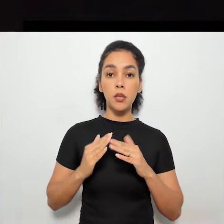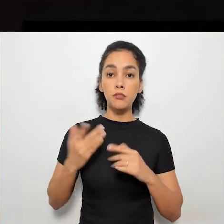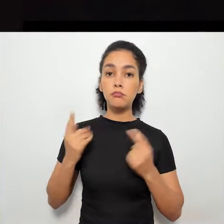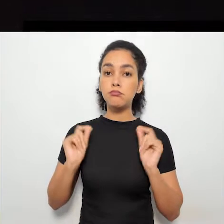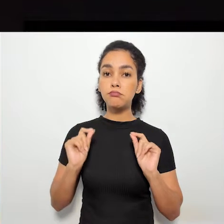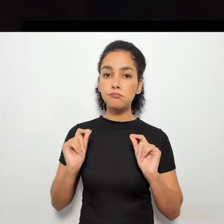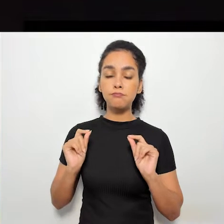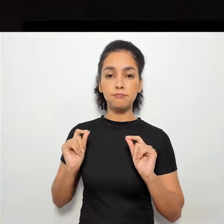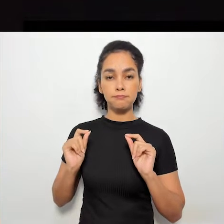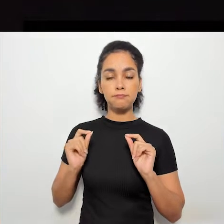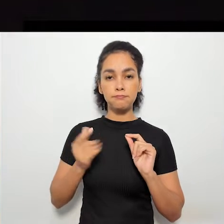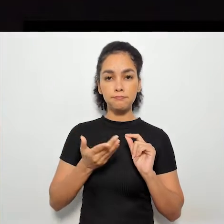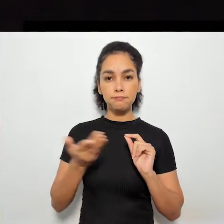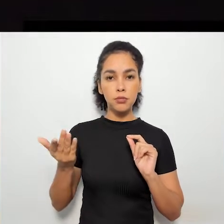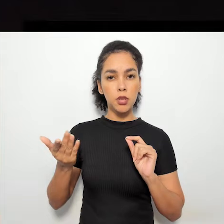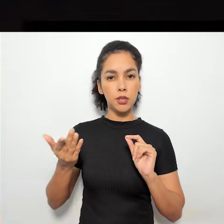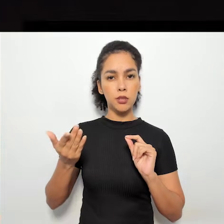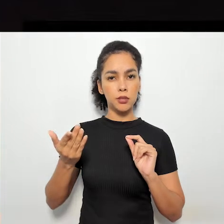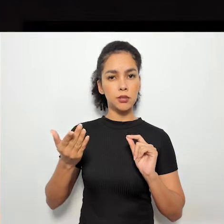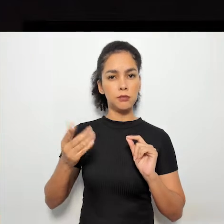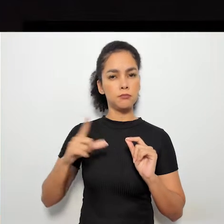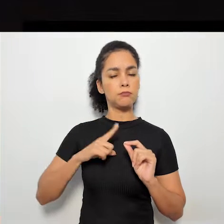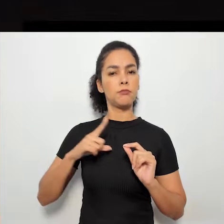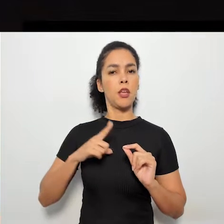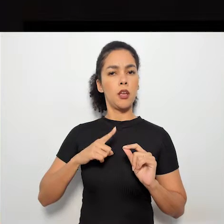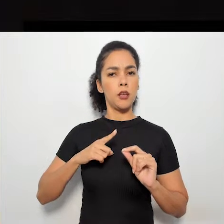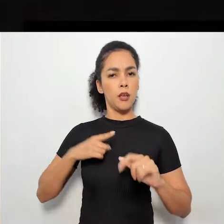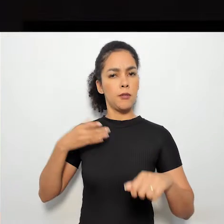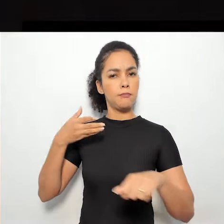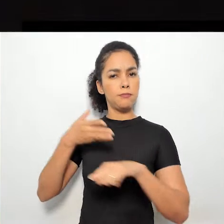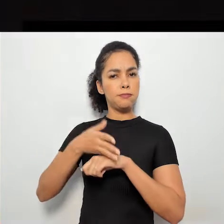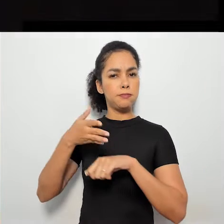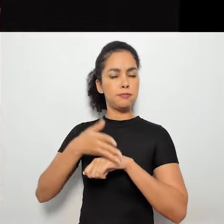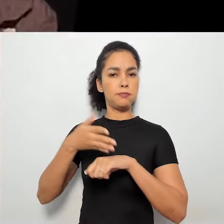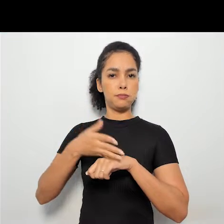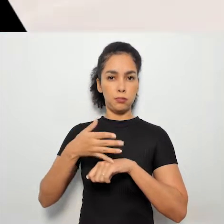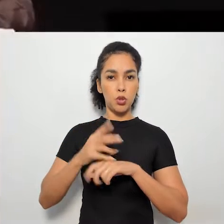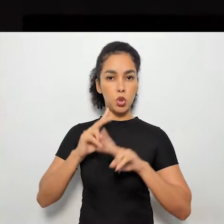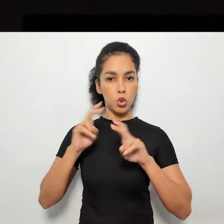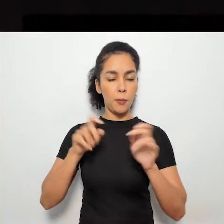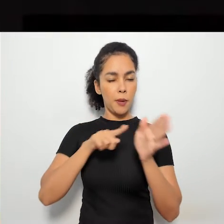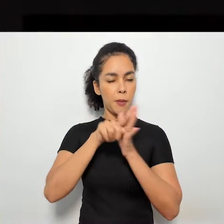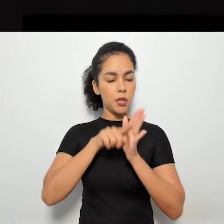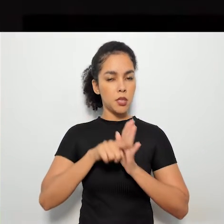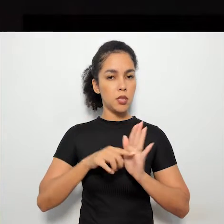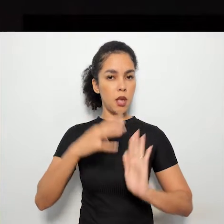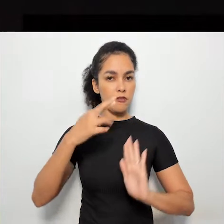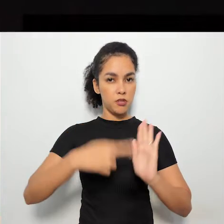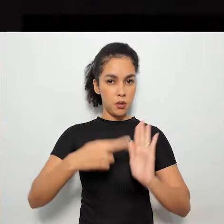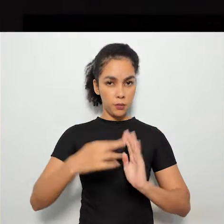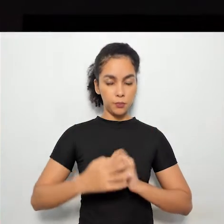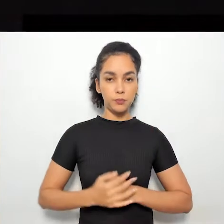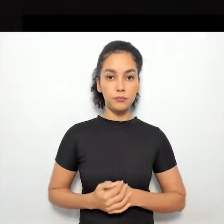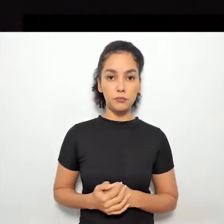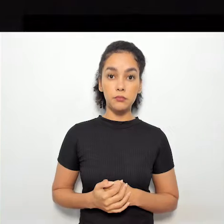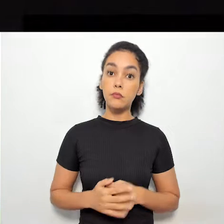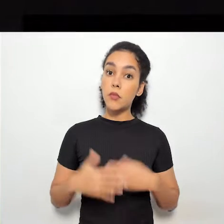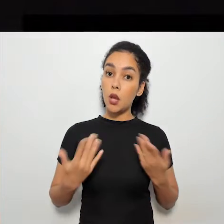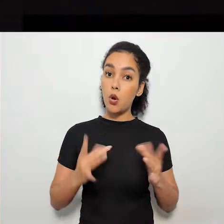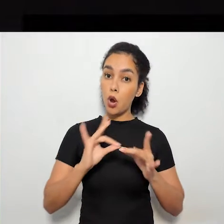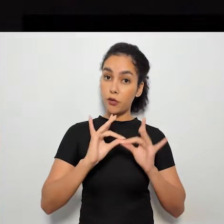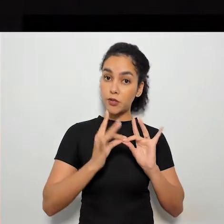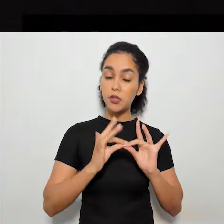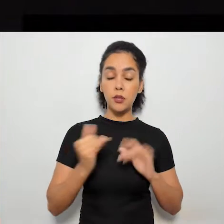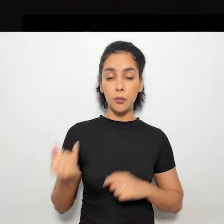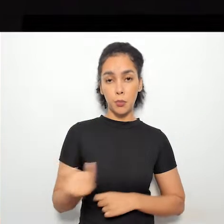eles se apropriem do que é esse diagnóstico da revisão. É uma oficina muito importante